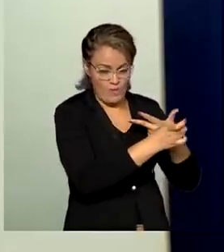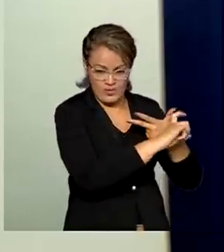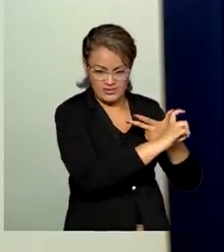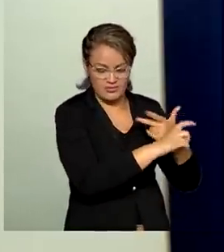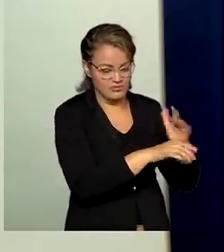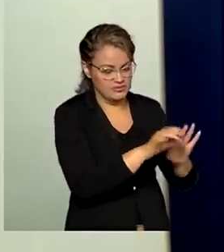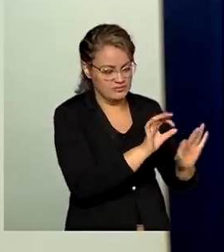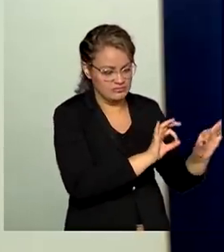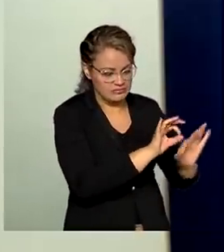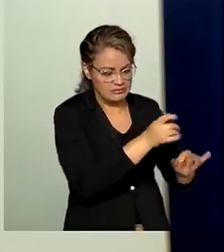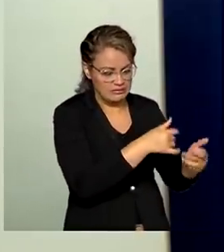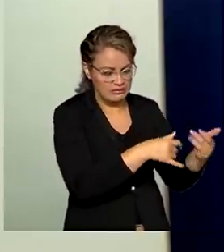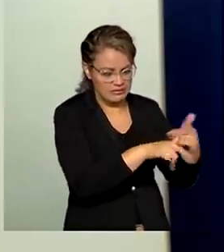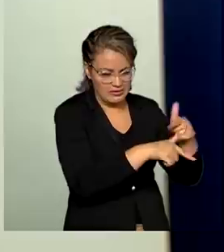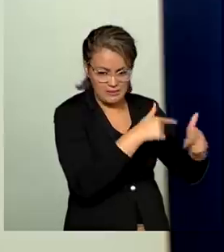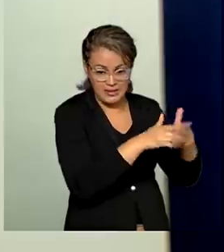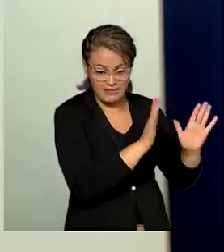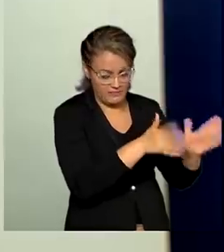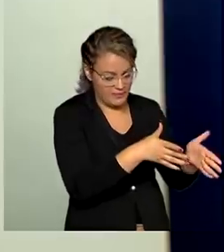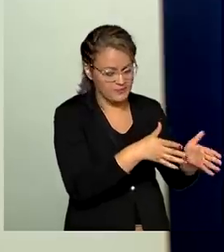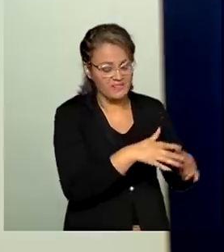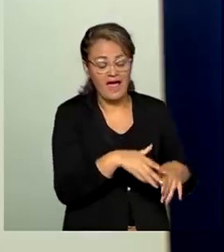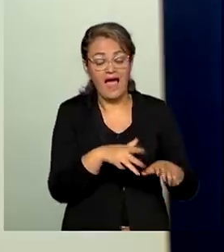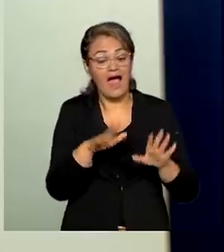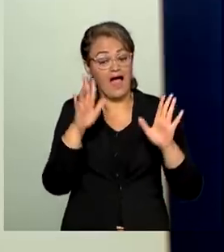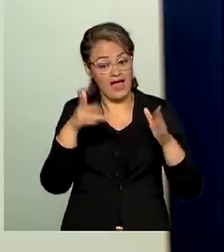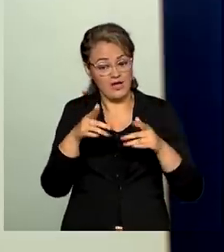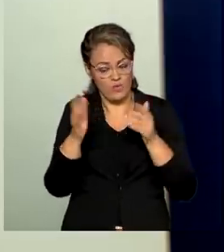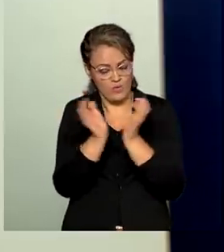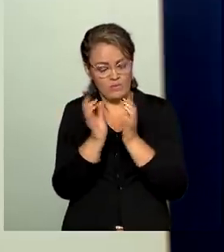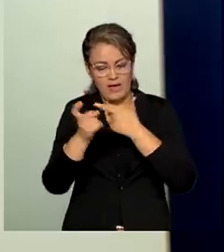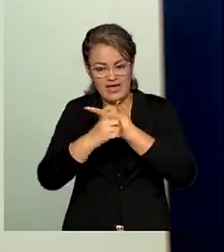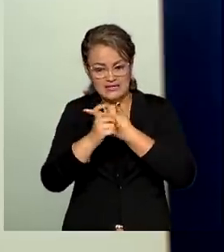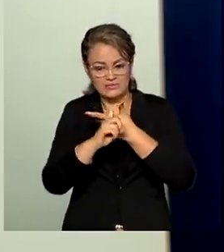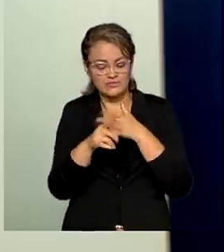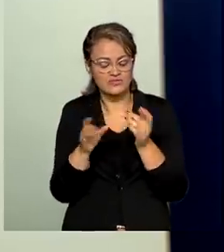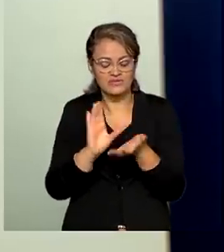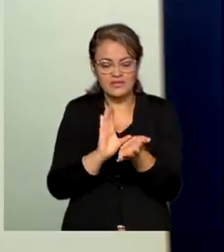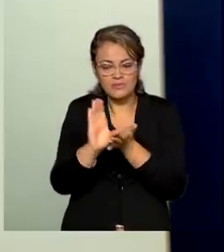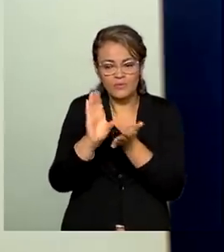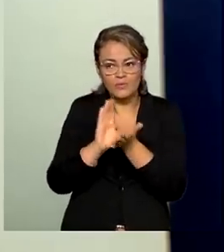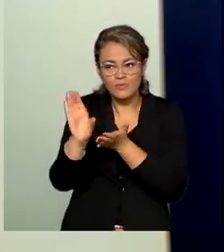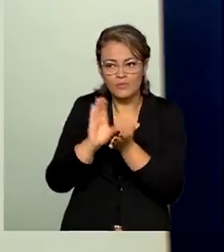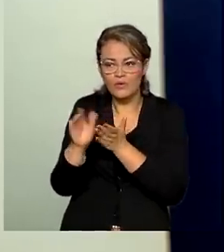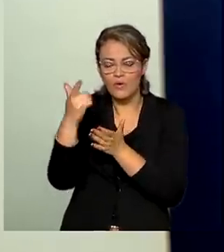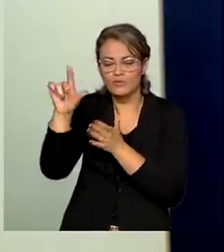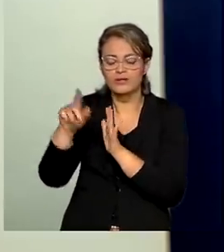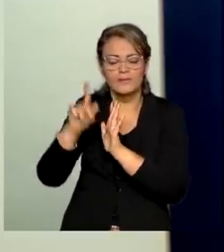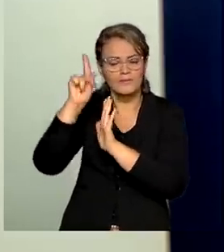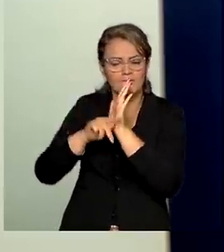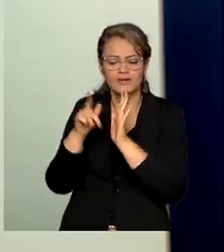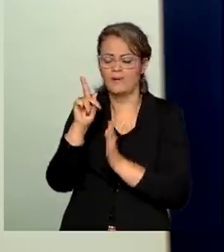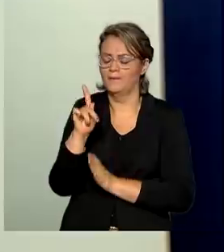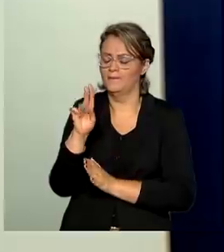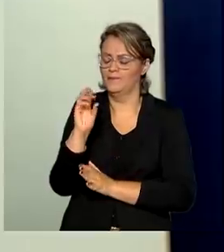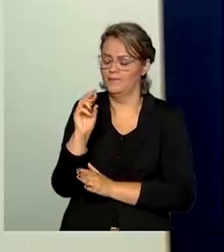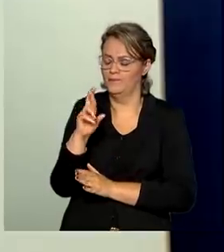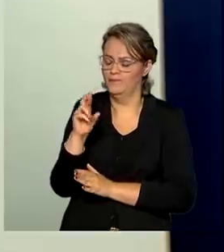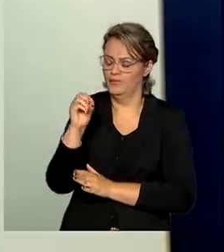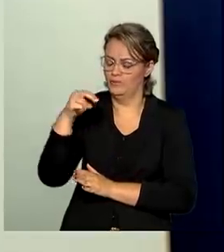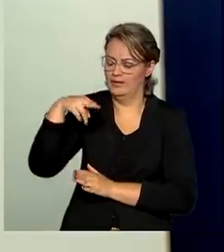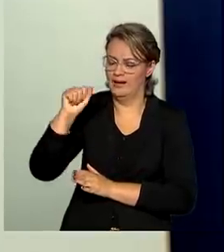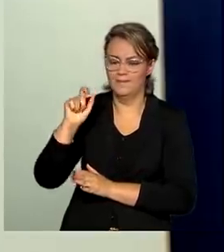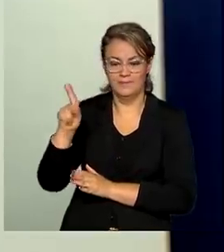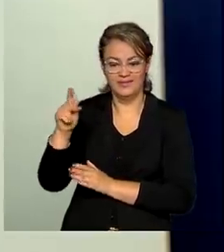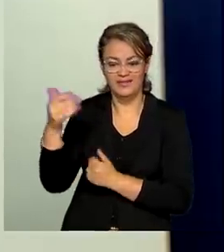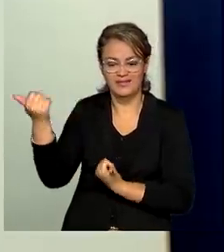dentro dessa perspectiva, o Poder Executivo também vai poder investir recursos no PRONAMP, que é o Programa de Apoio às